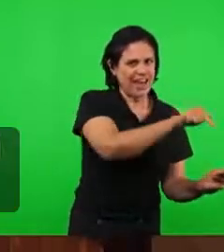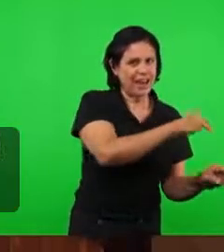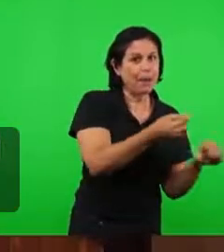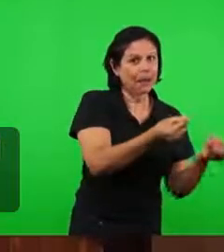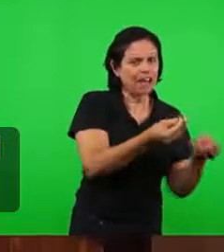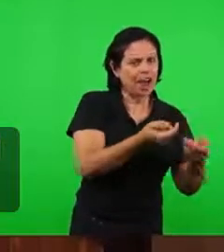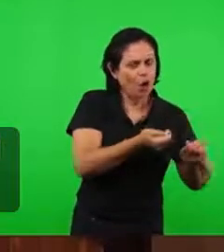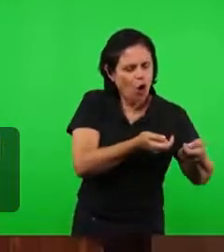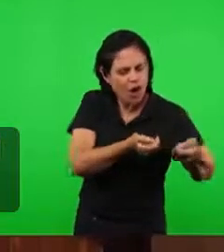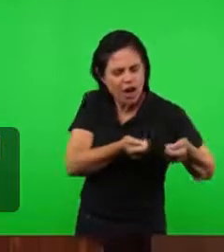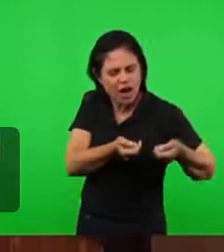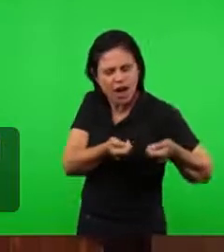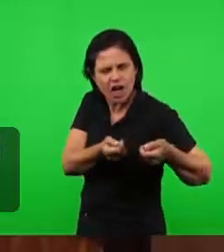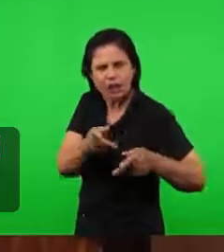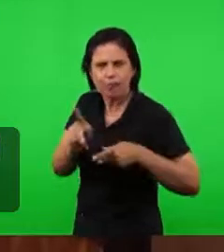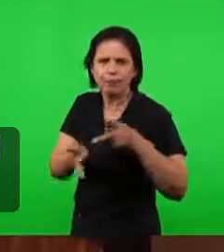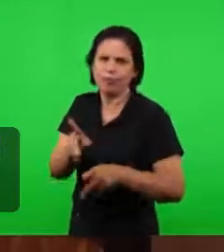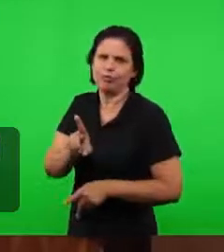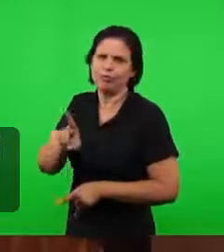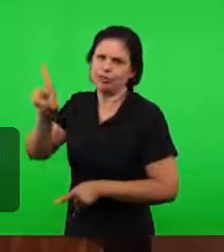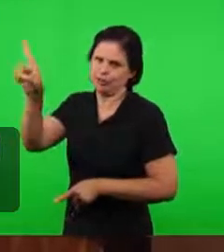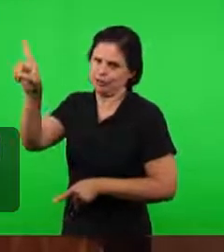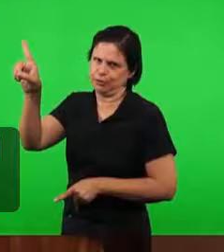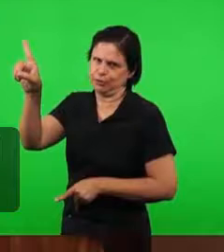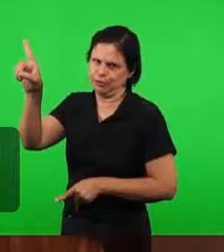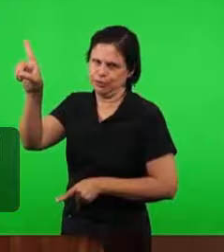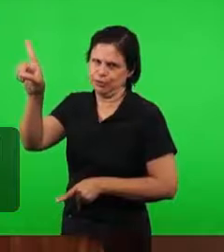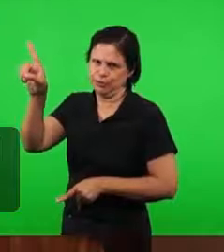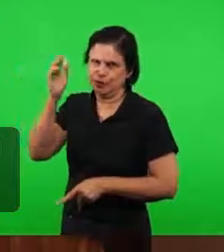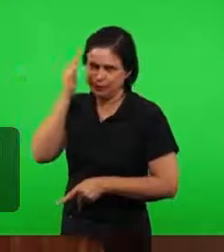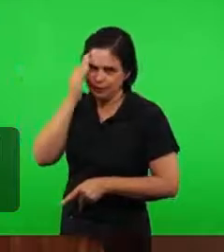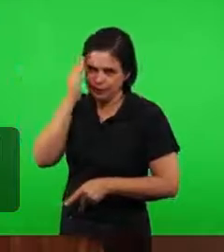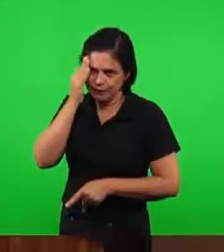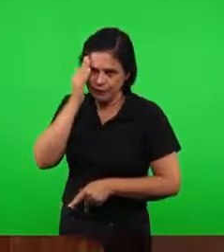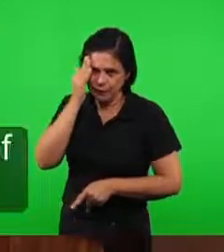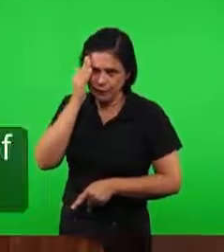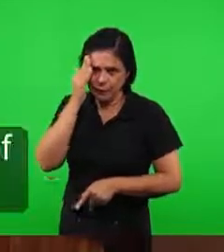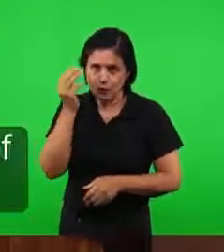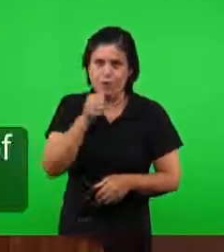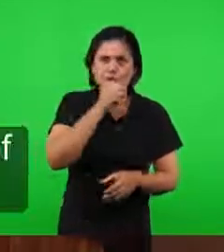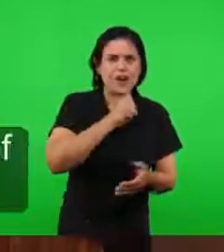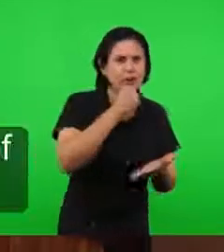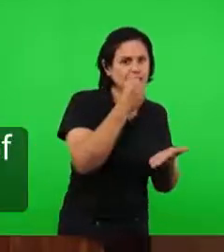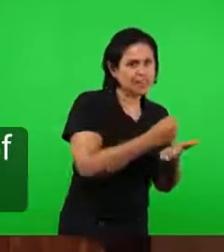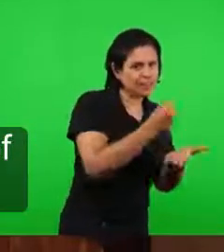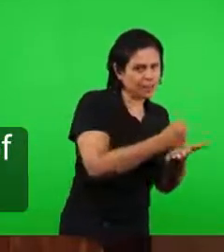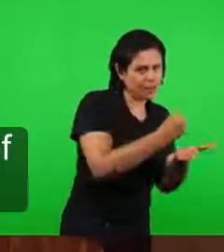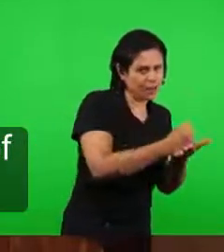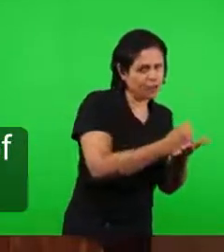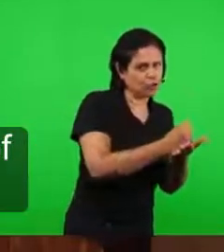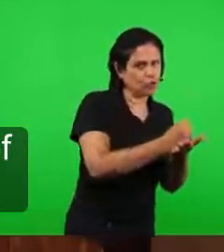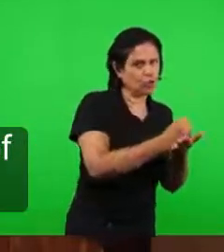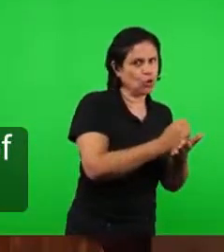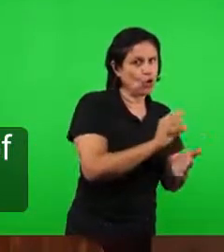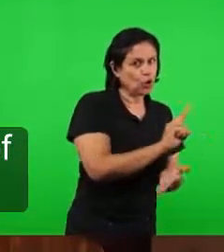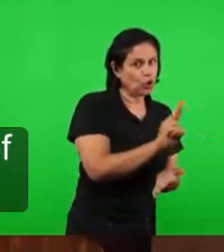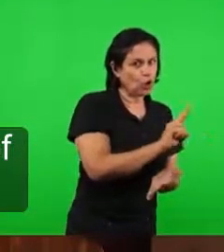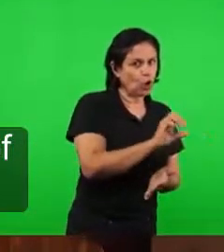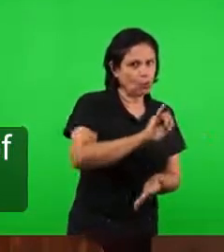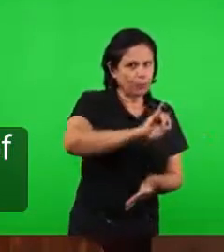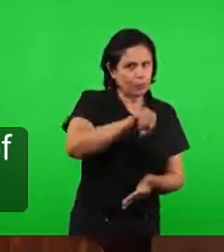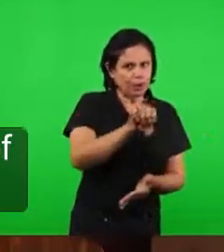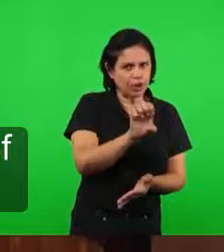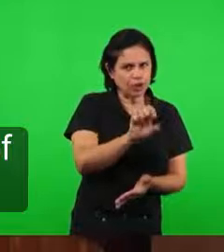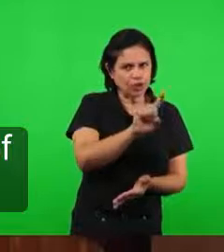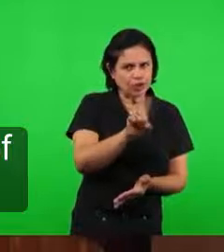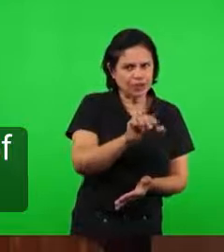de Deus. Então, a transposição do nome lá do Velho Testamento de Jezabel para esta carta